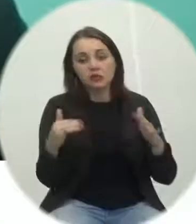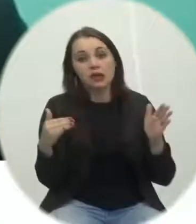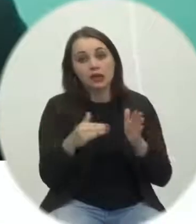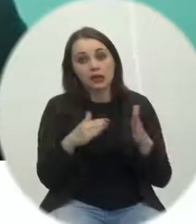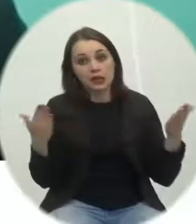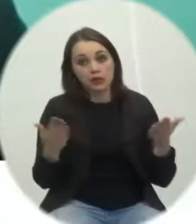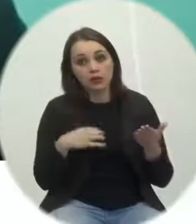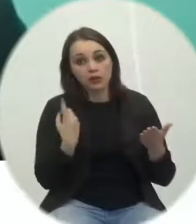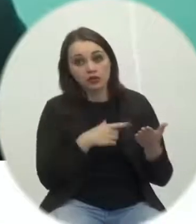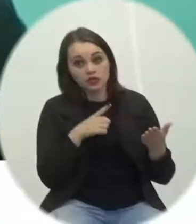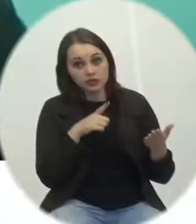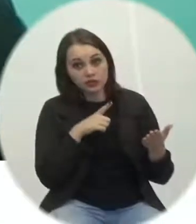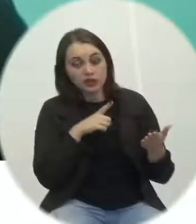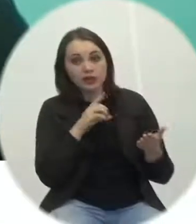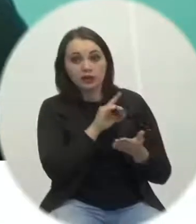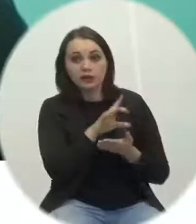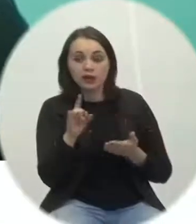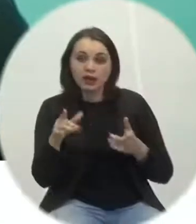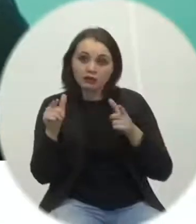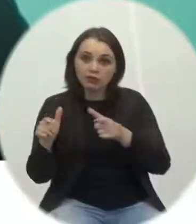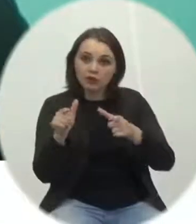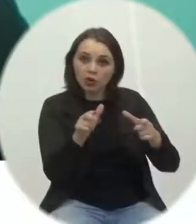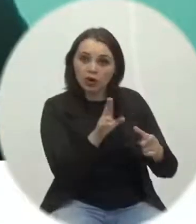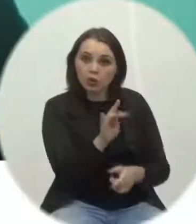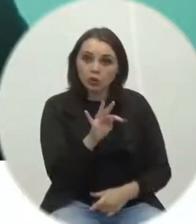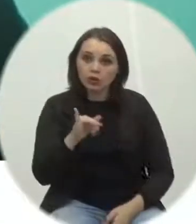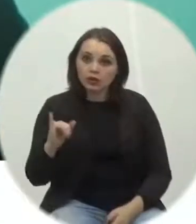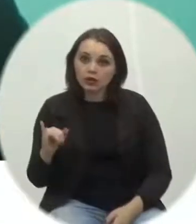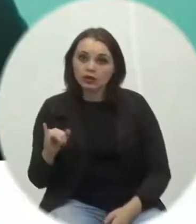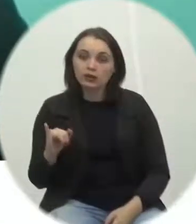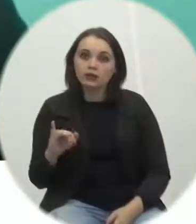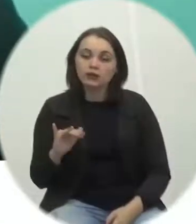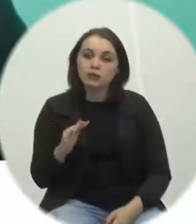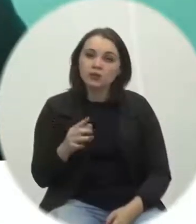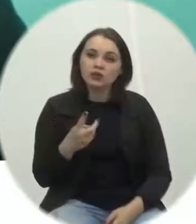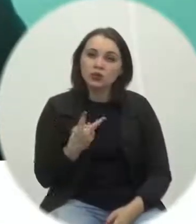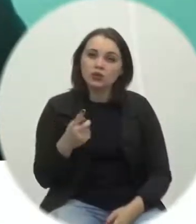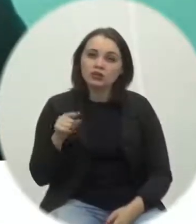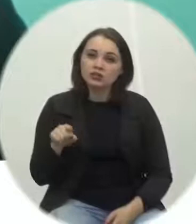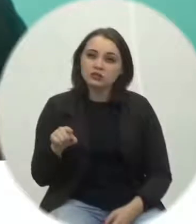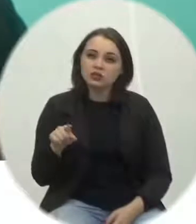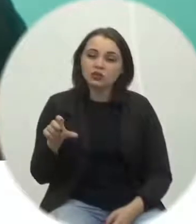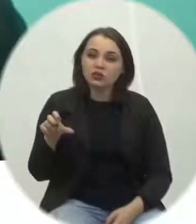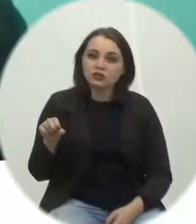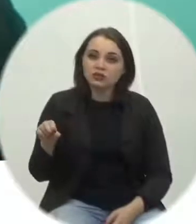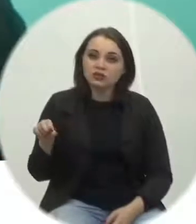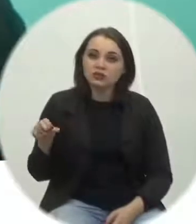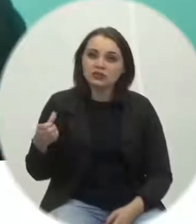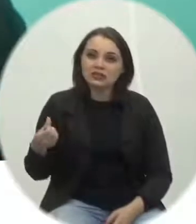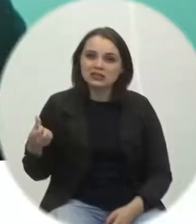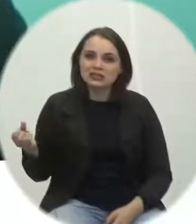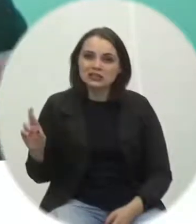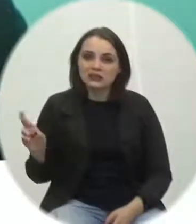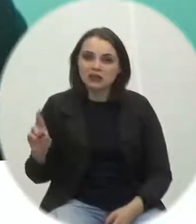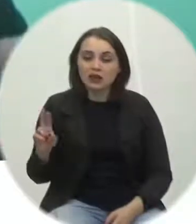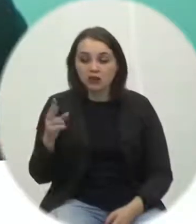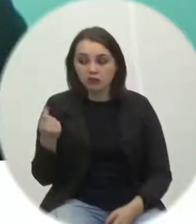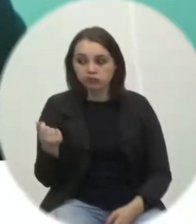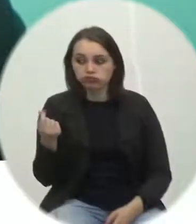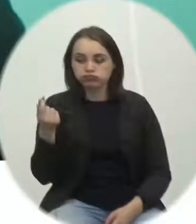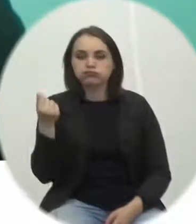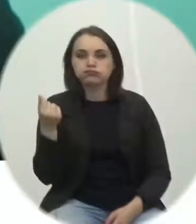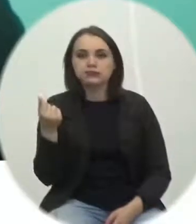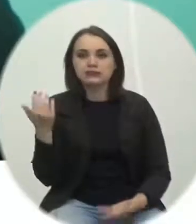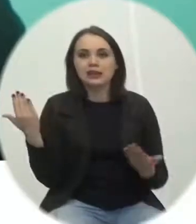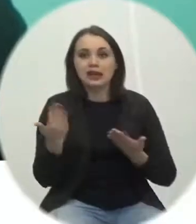que a gente tem é justamente que cada leito está saindo R 2.963 um valor que se a gente for analisar com